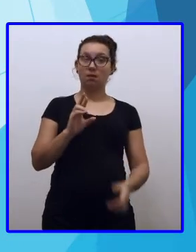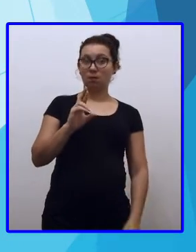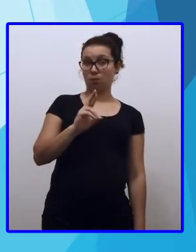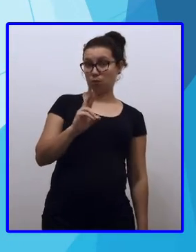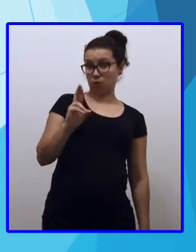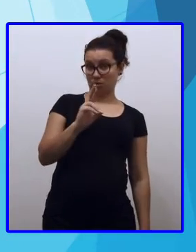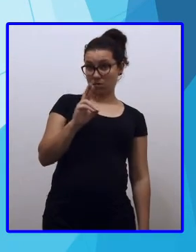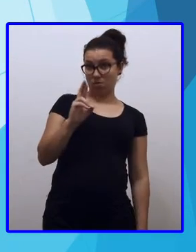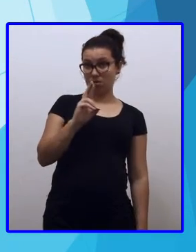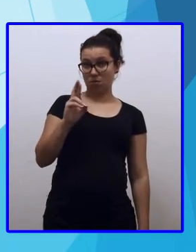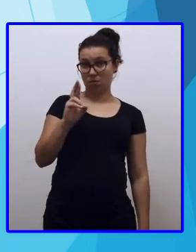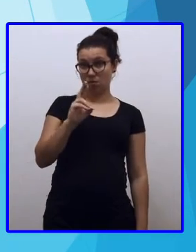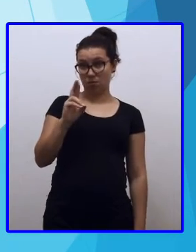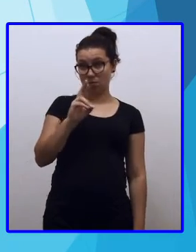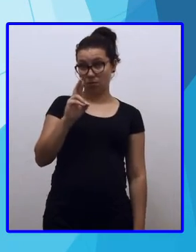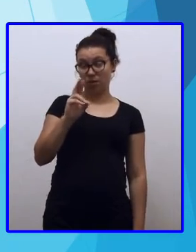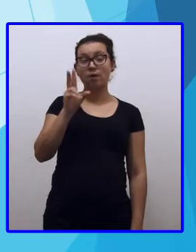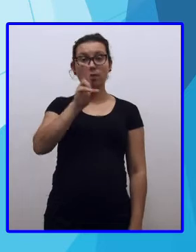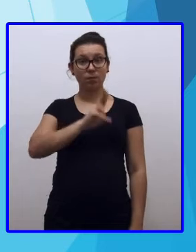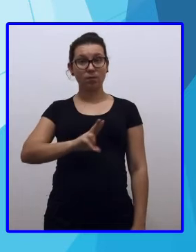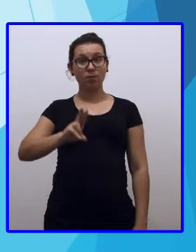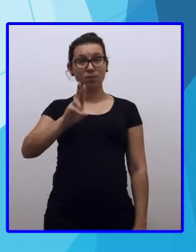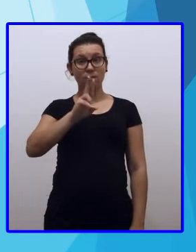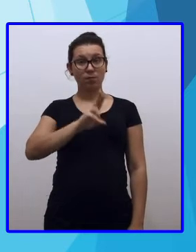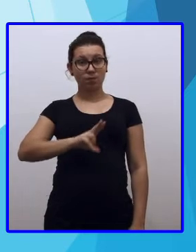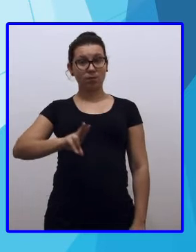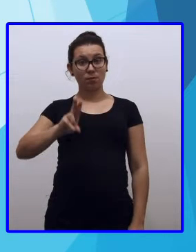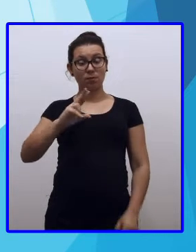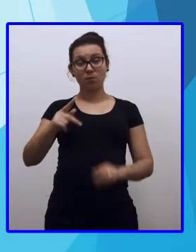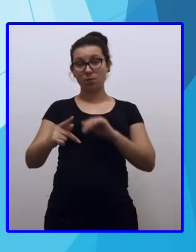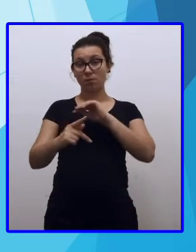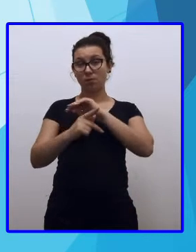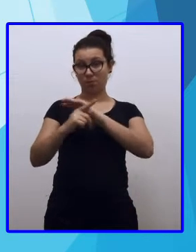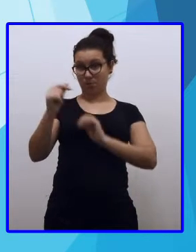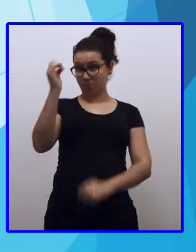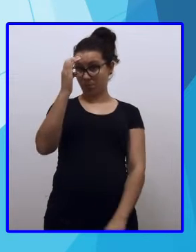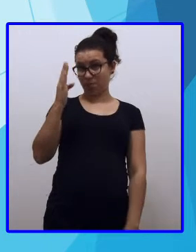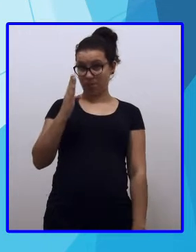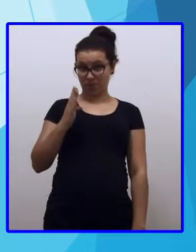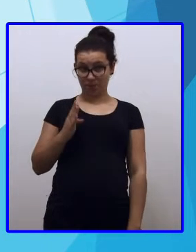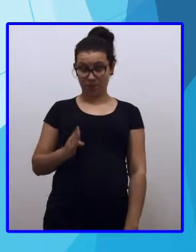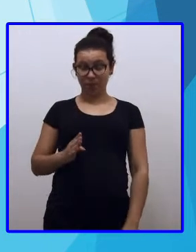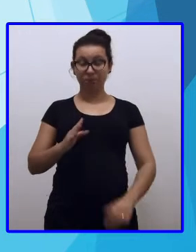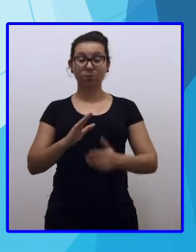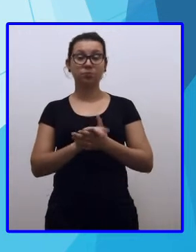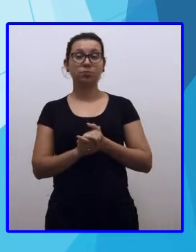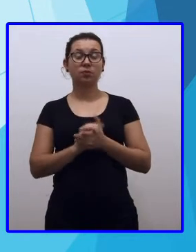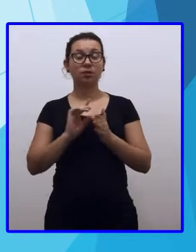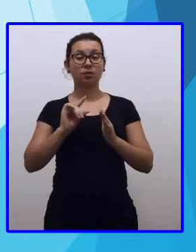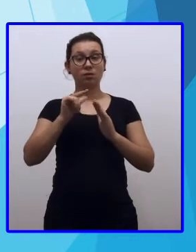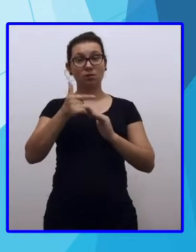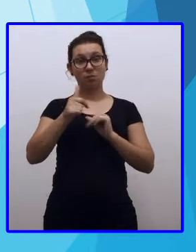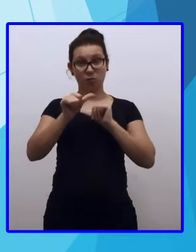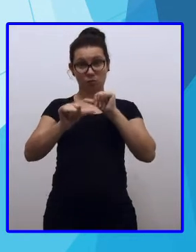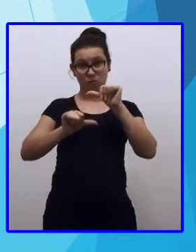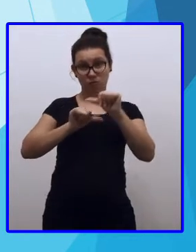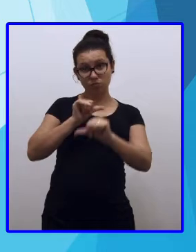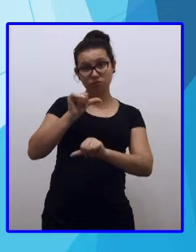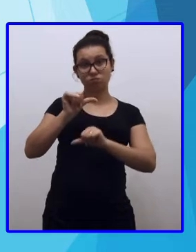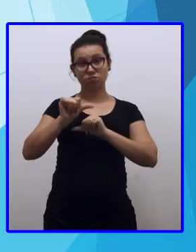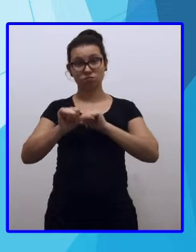moeda corrente oficial da República Federativa do Brasil. Após sucessivas trocas